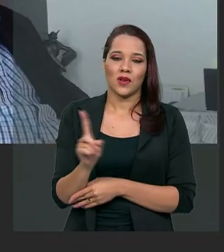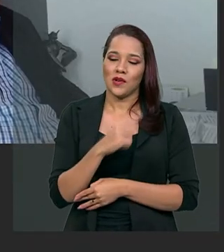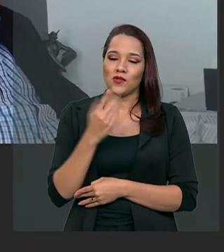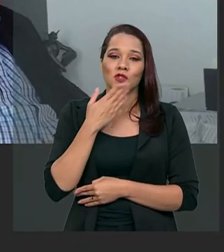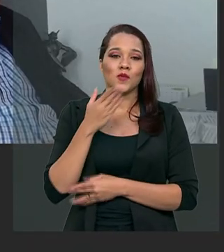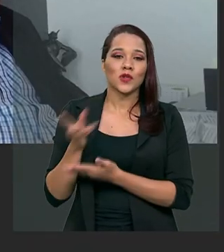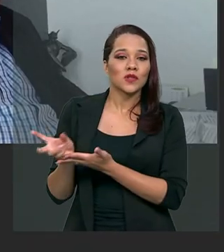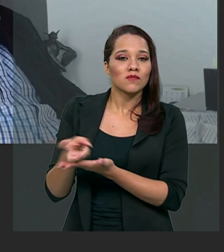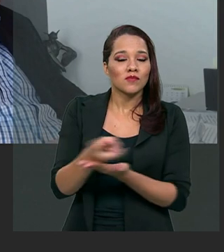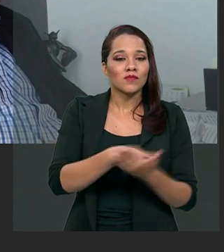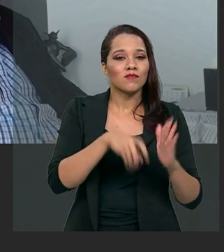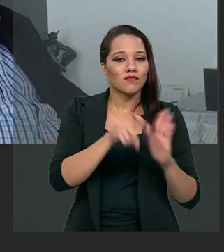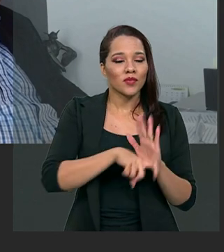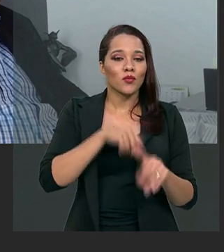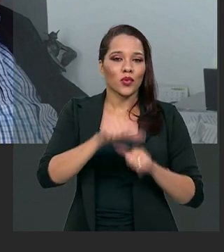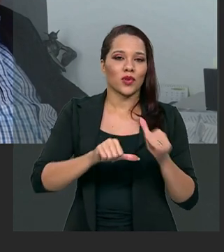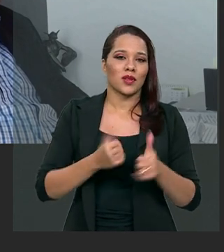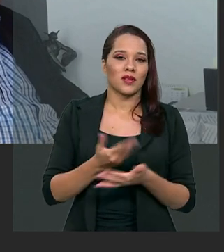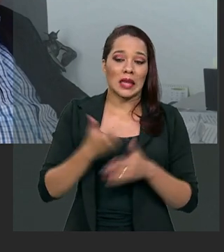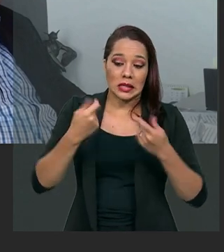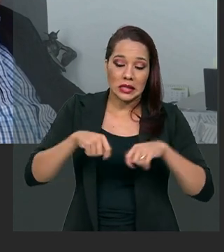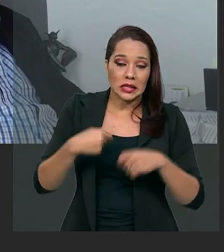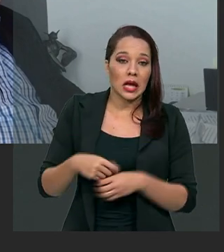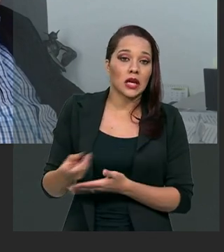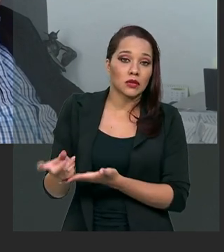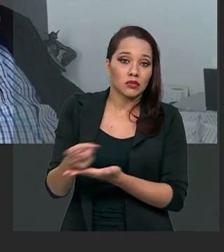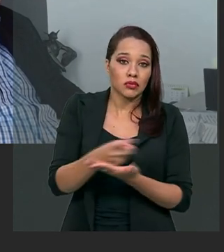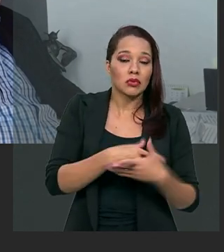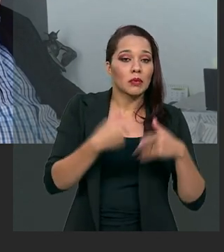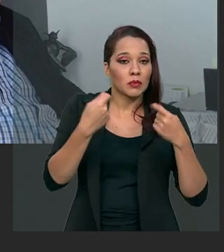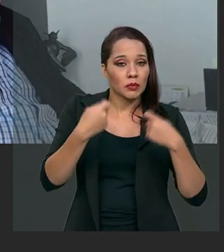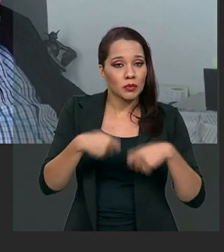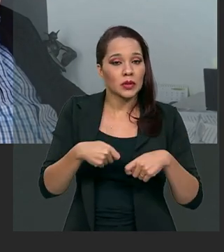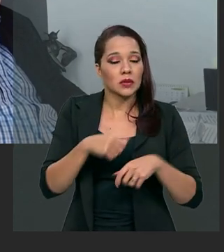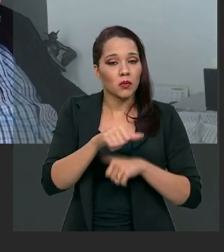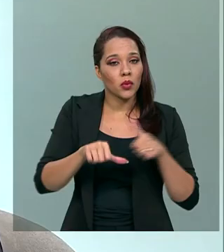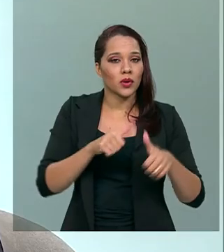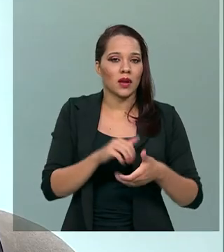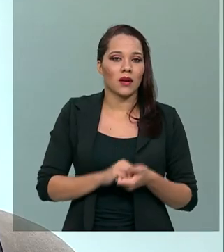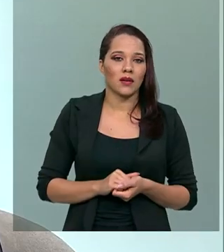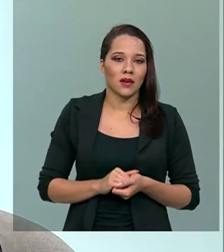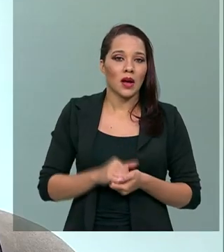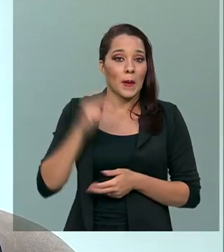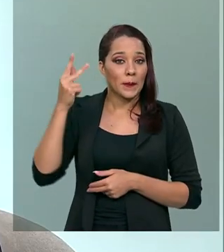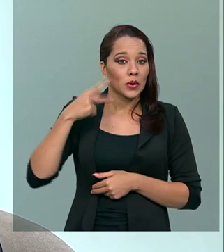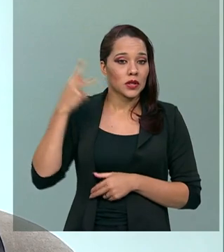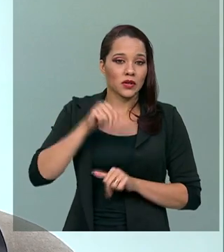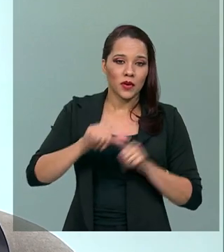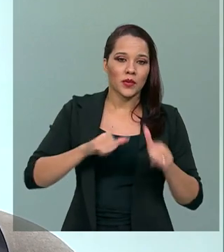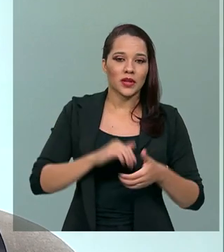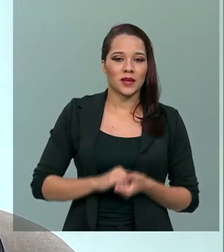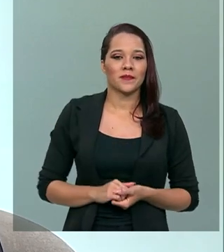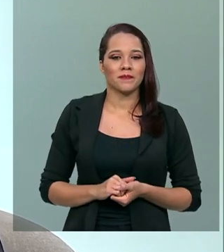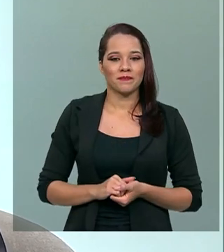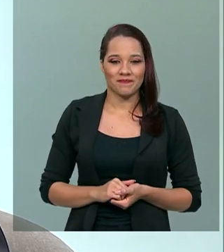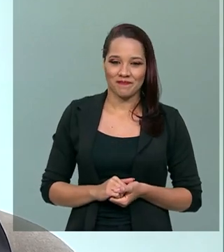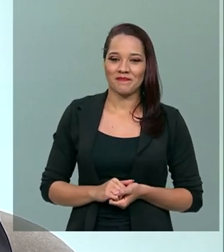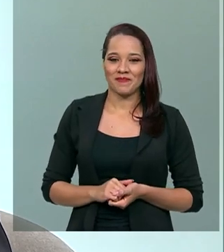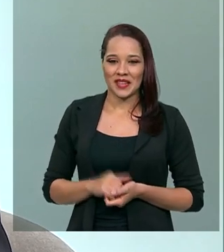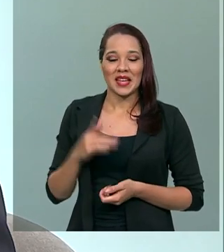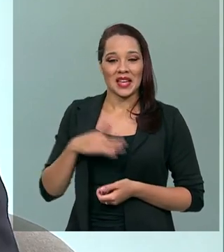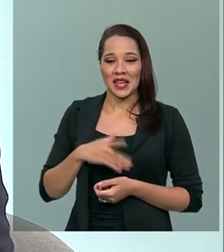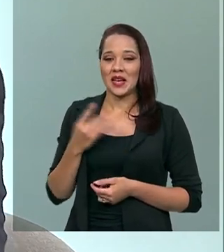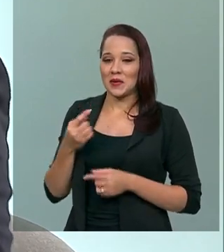mudando, a nossa necessidade de agravação vai mudando, a nossa forma de fazer políticas públicas vai mudando. É uma discussão complexa, é